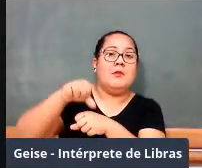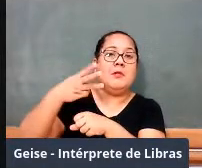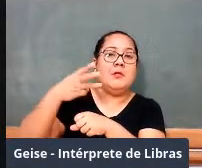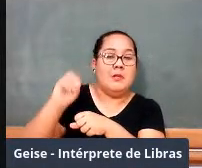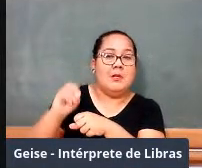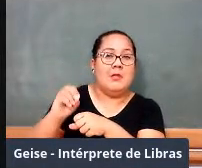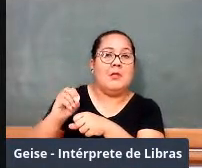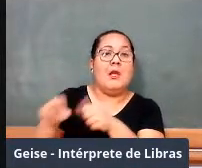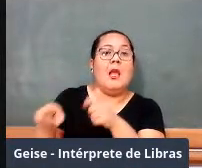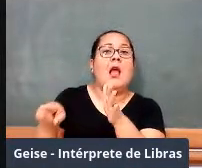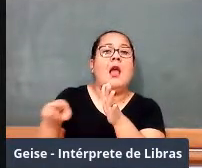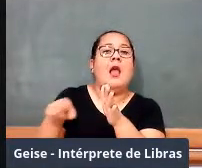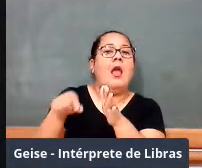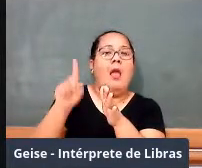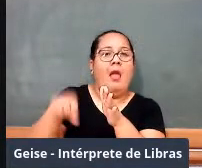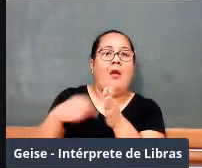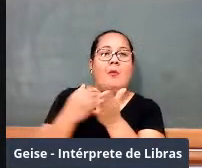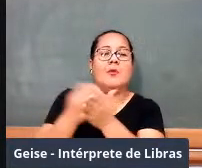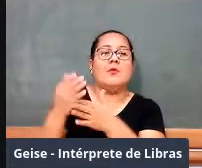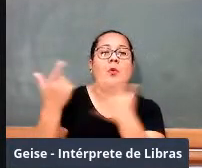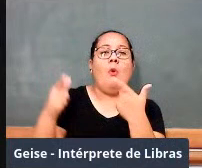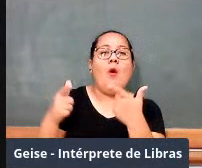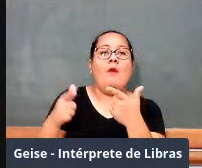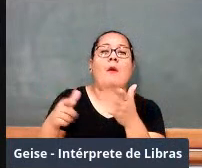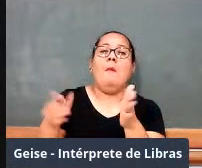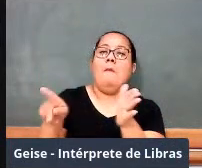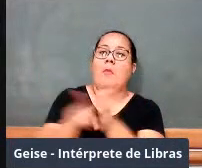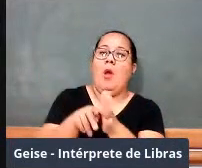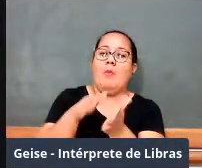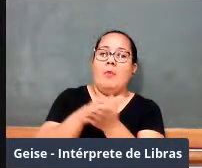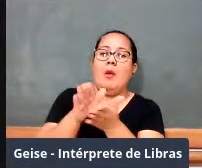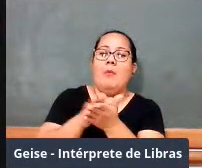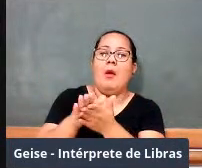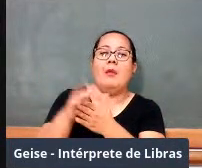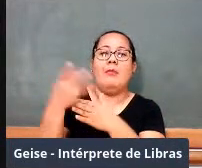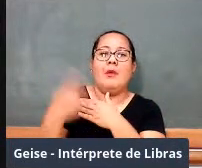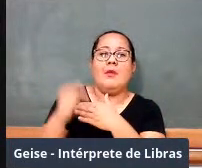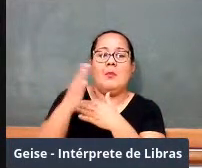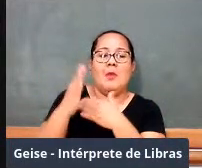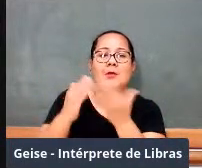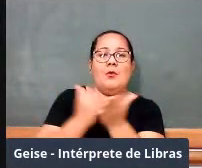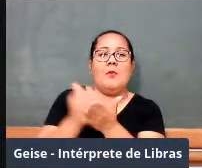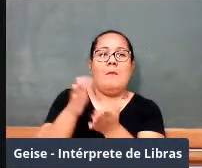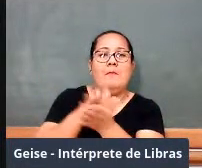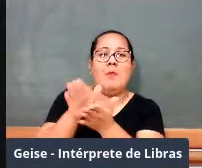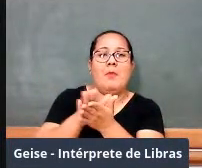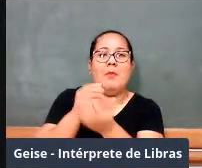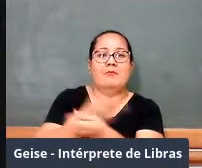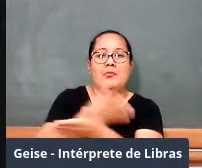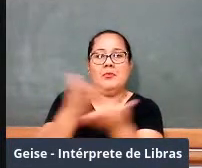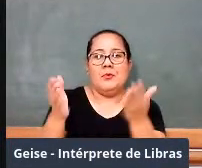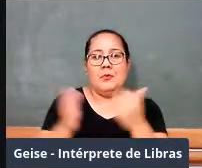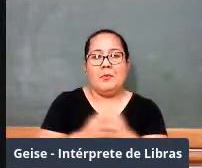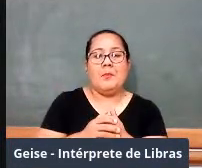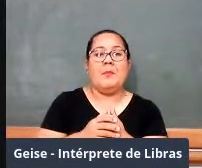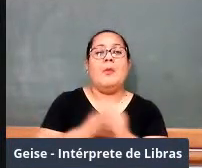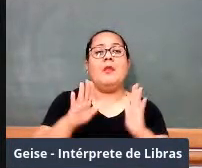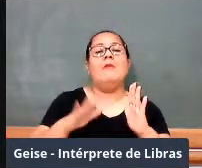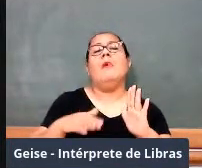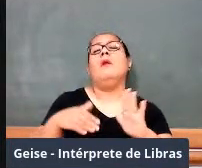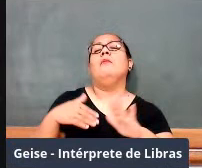da Universidade de Brasília, né? Bom, agora nós vamos caminhar, né?